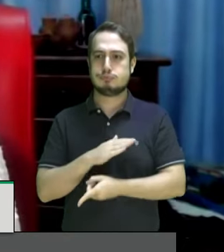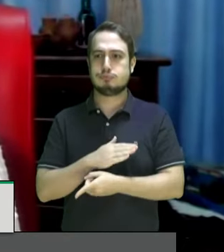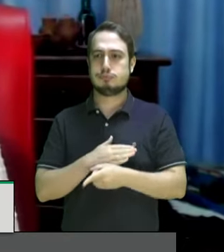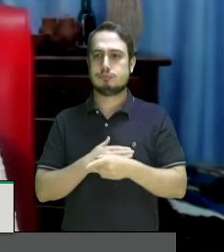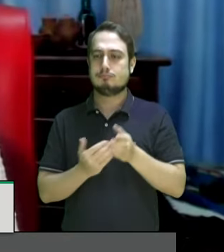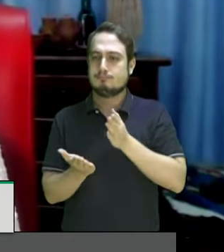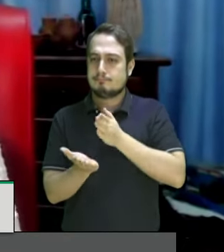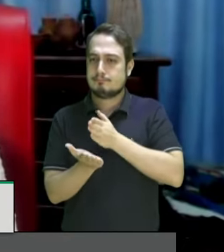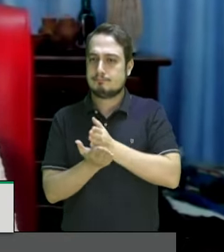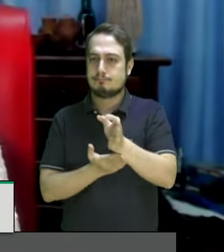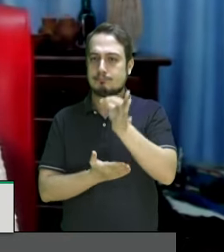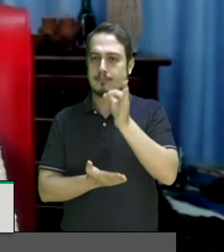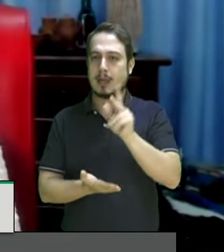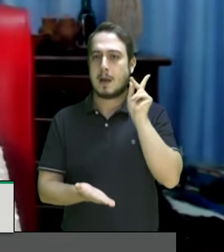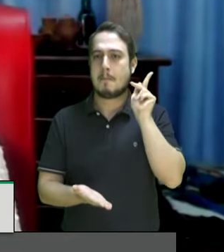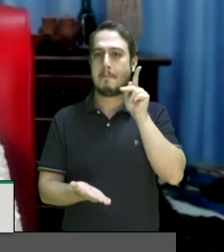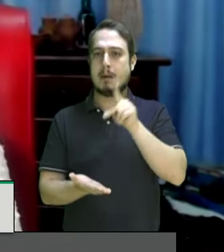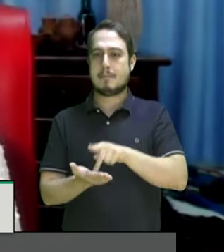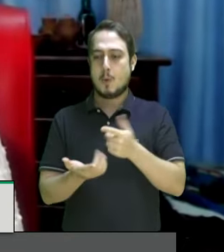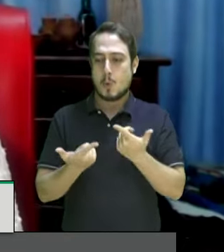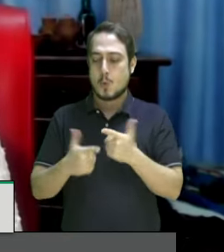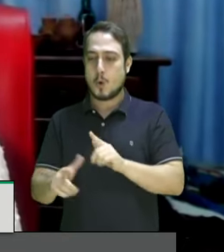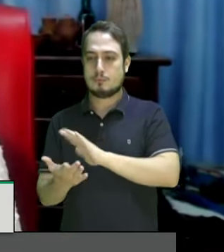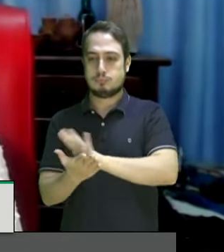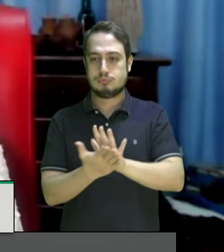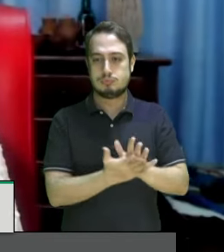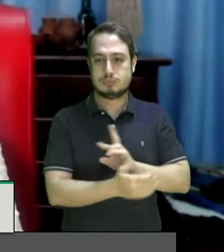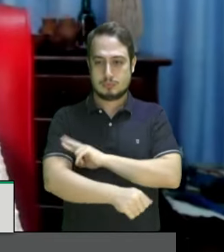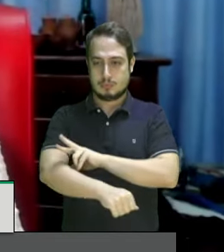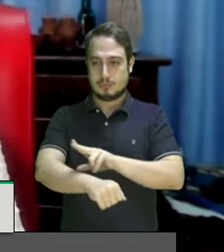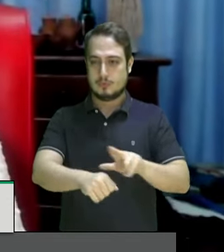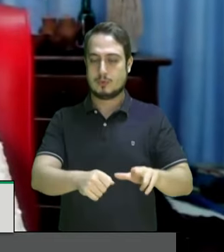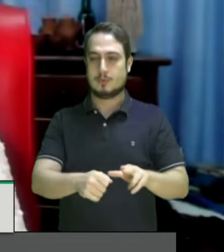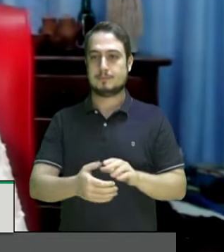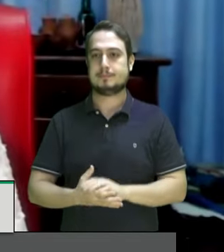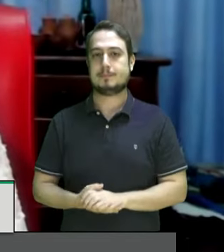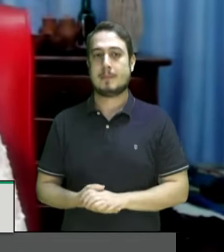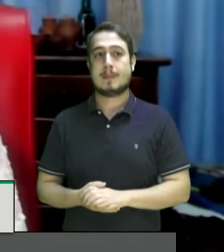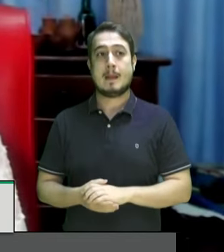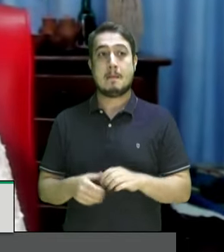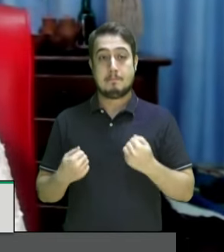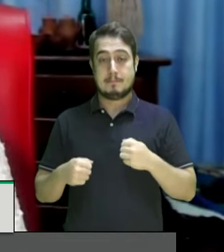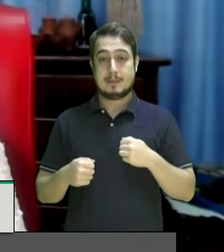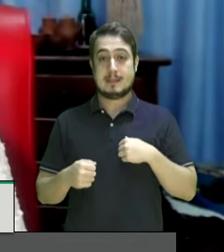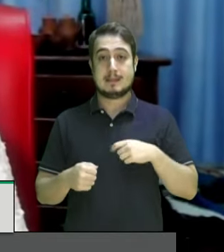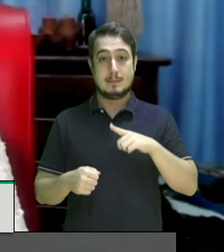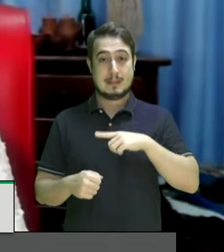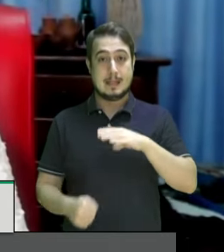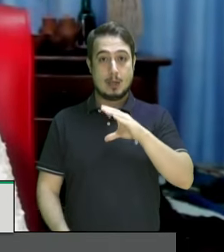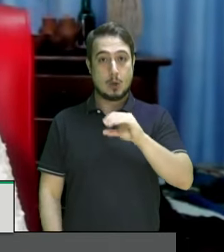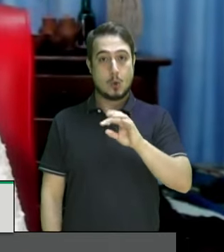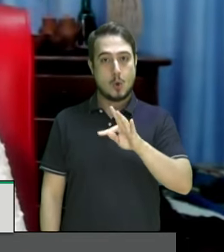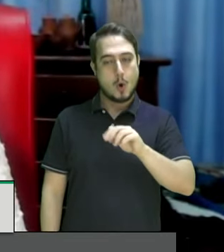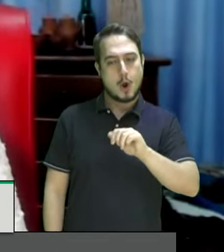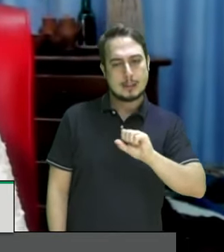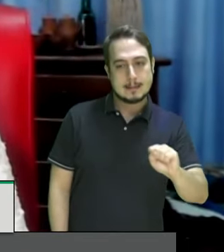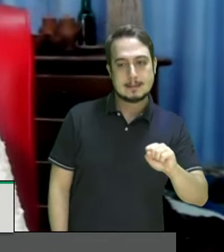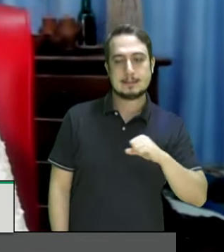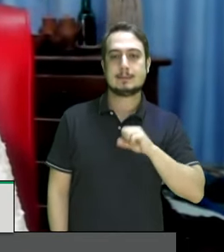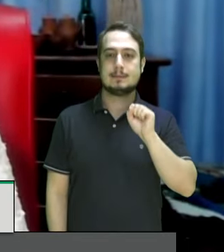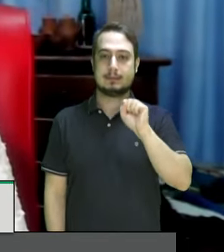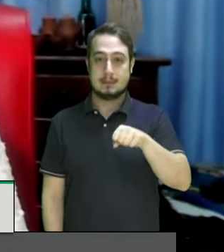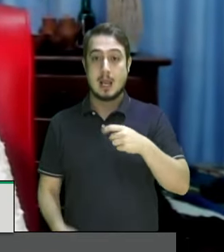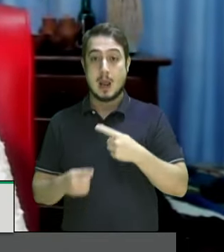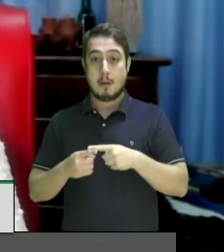radicalidade do papel do combate ao racismo do Estado brasileiro tem que se defender cotas porque cotas